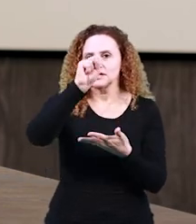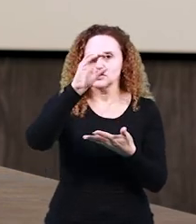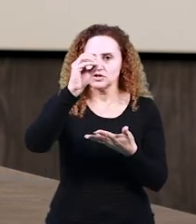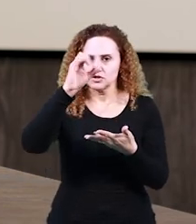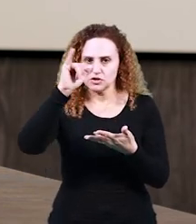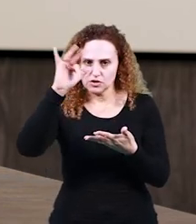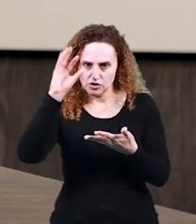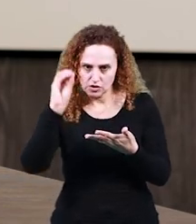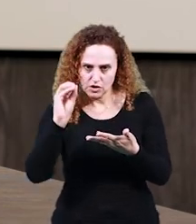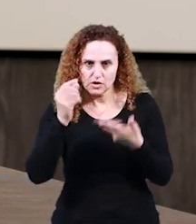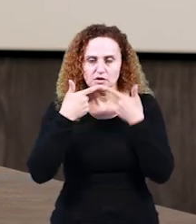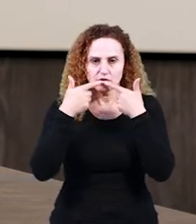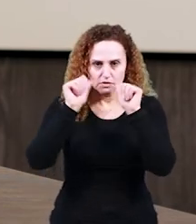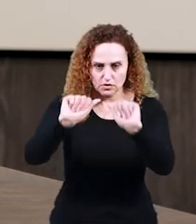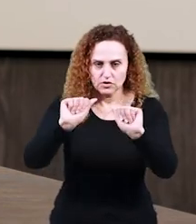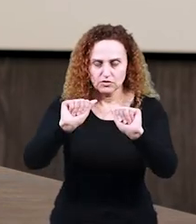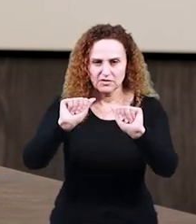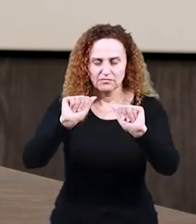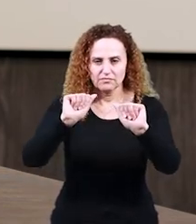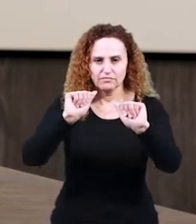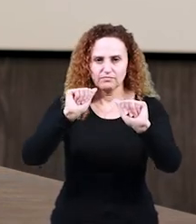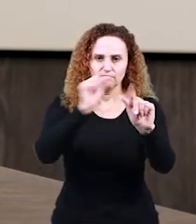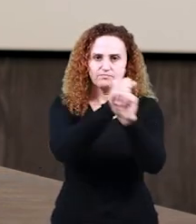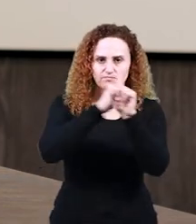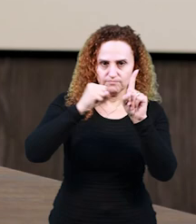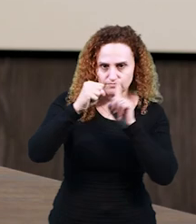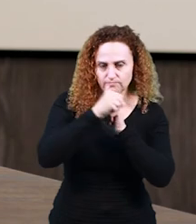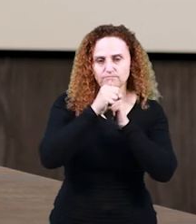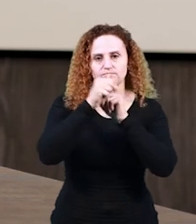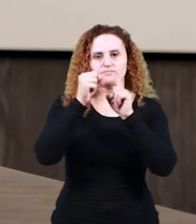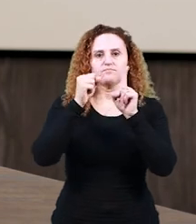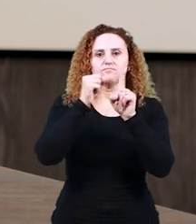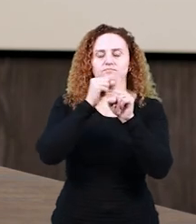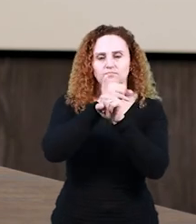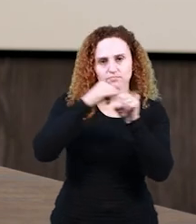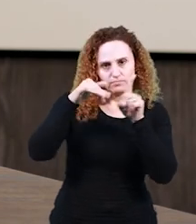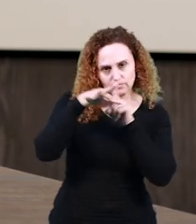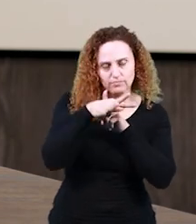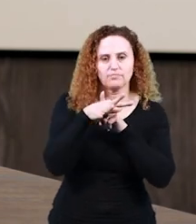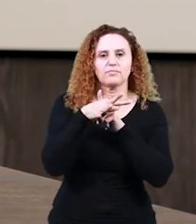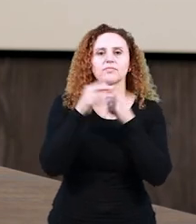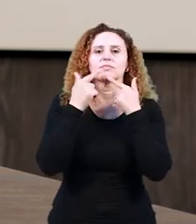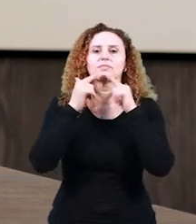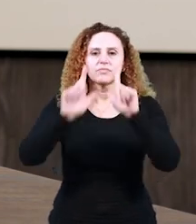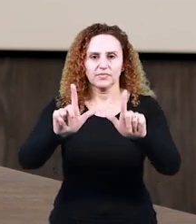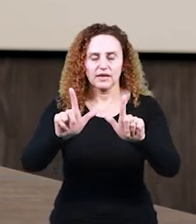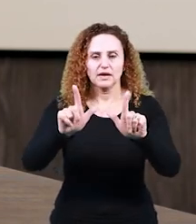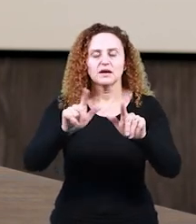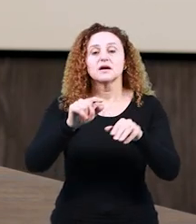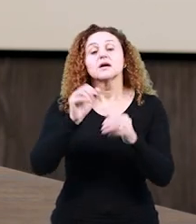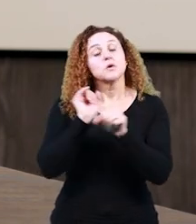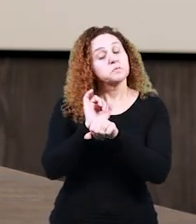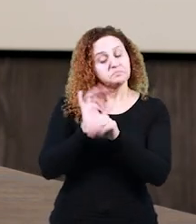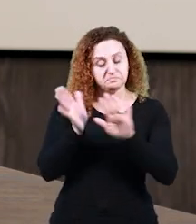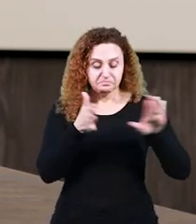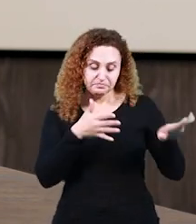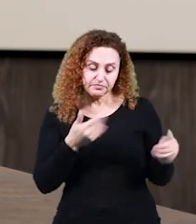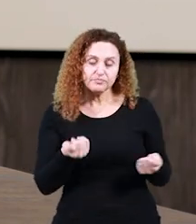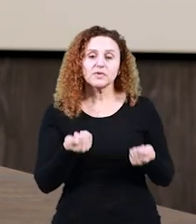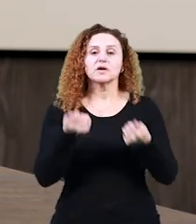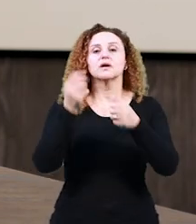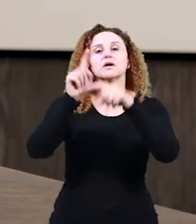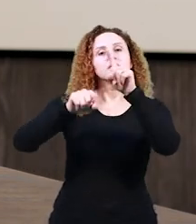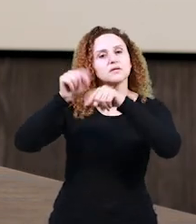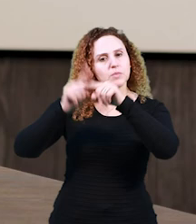relações entre a linguagem e a sociedade. Espero que o material que vocês têm em mão seja bastante